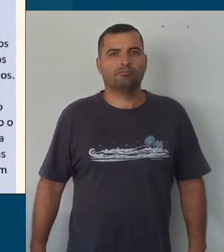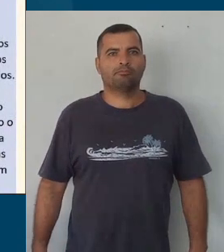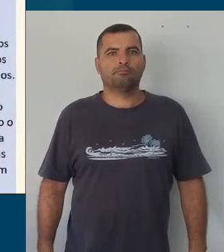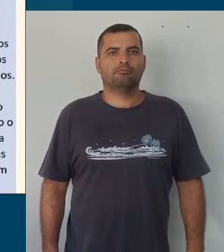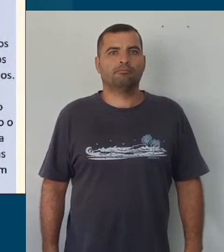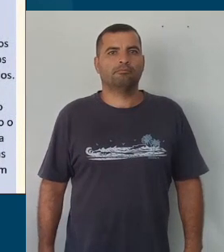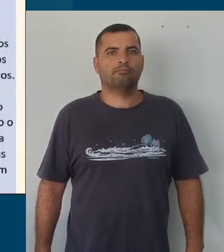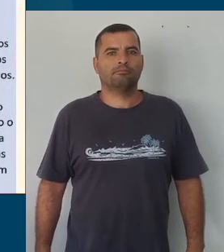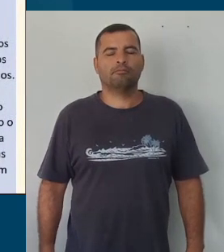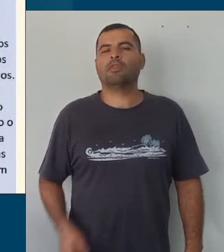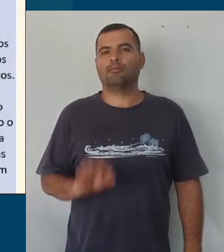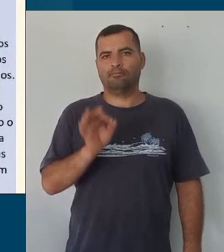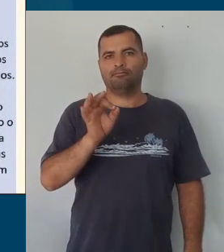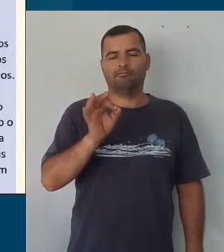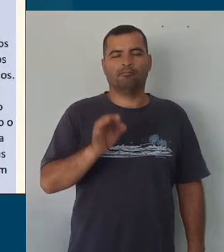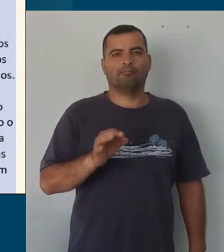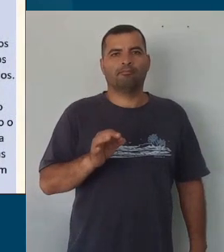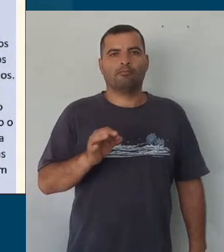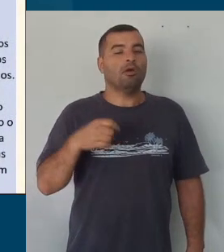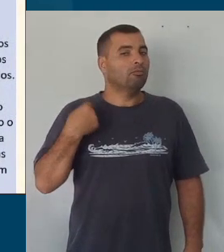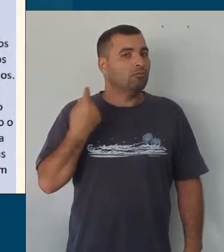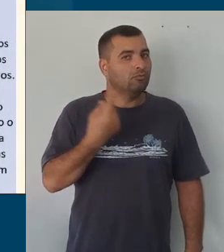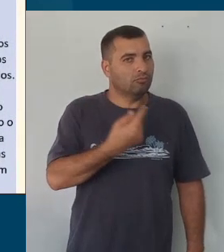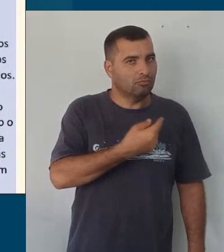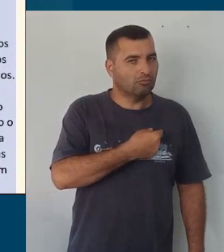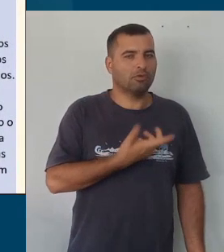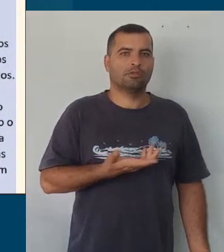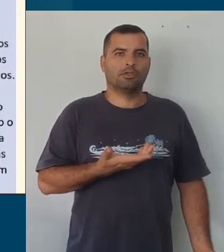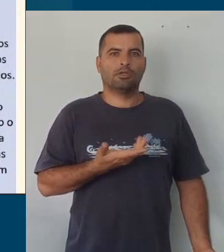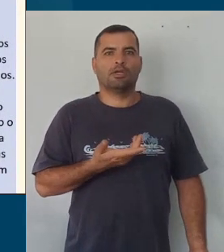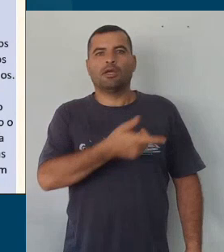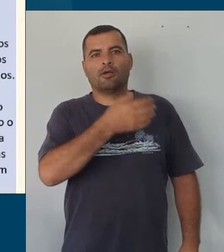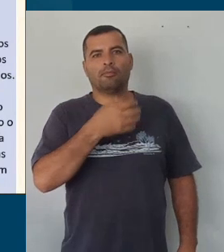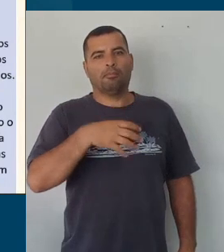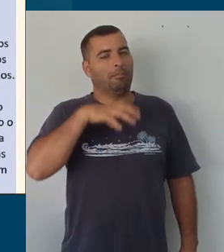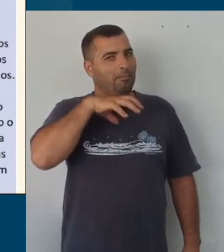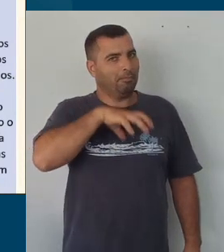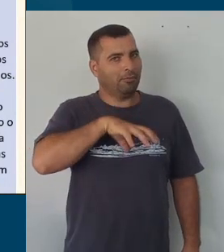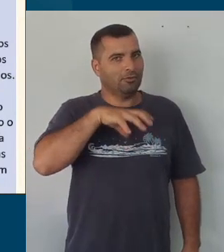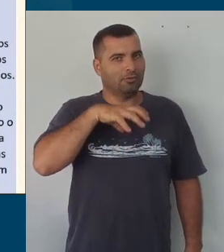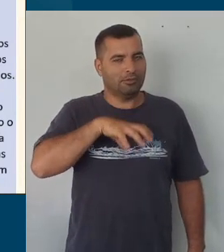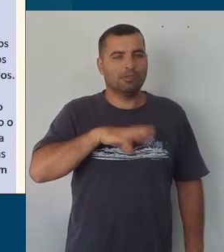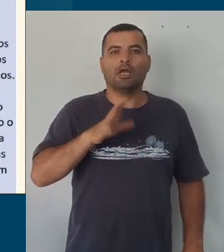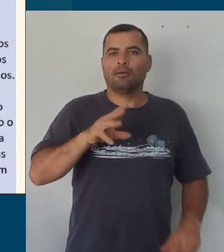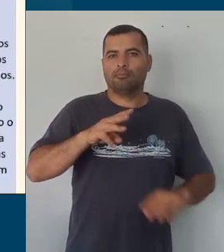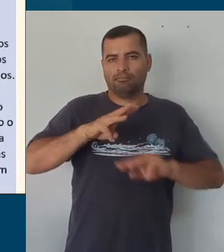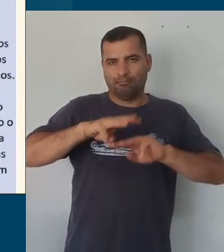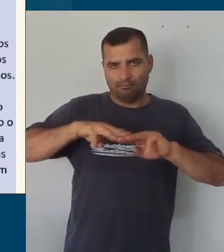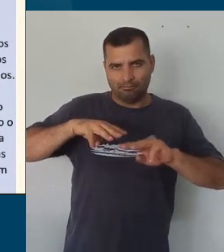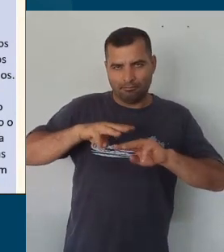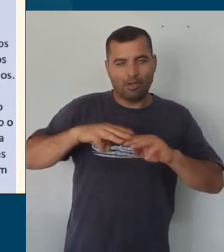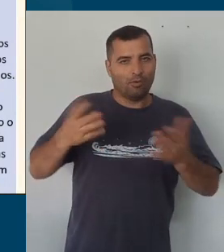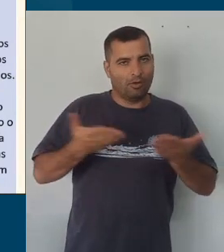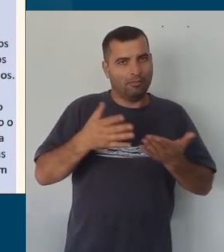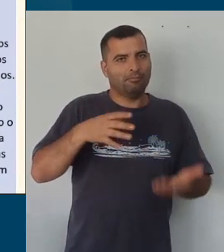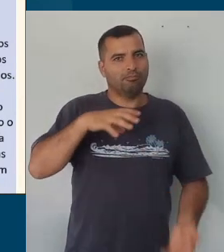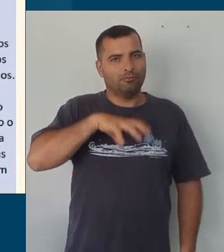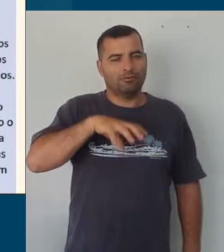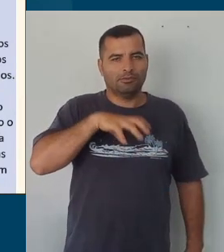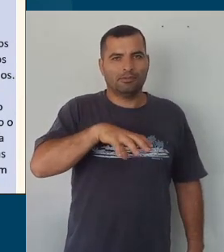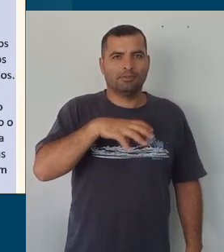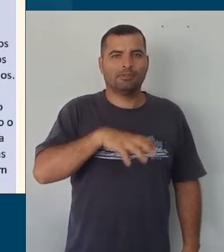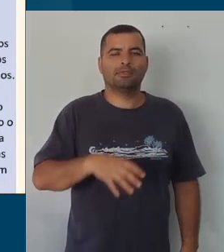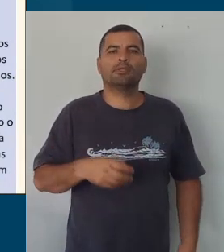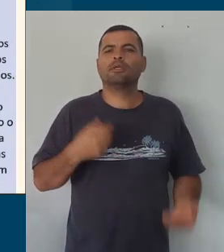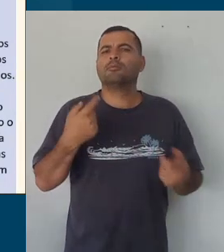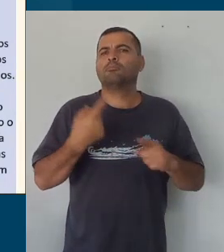Isso, aí a gente chega a esse de língua portuguesa, coloquei o de matemática, agora colocando de língua portuguesa, por quê? Eu fiz os dois,